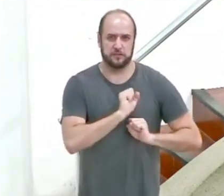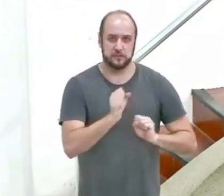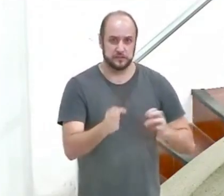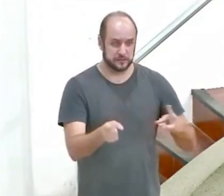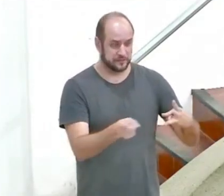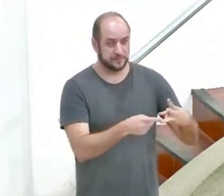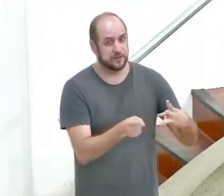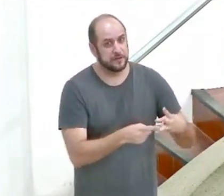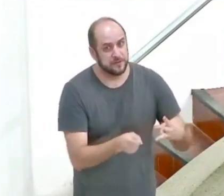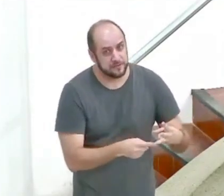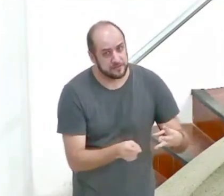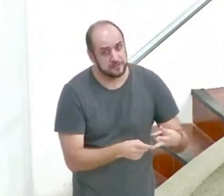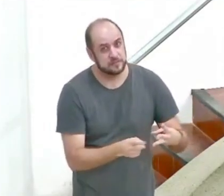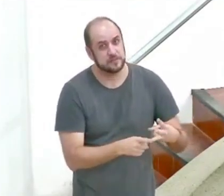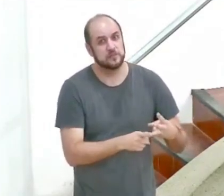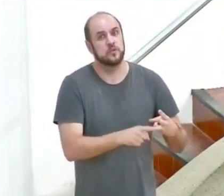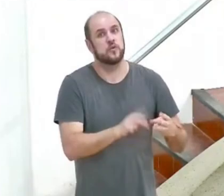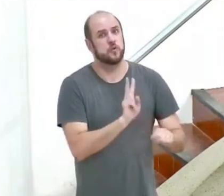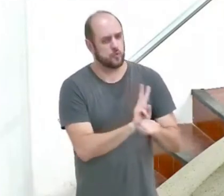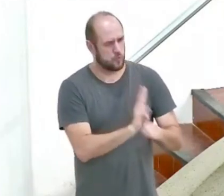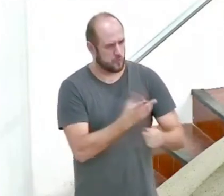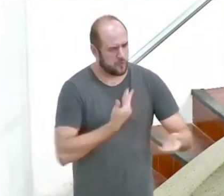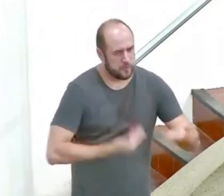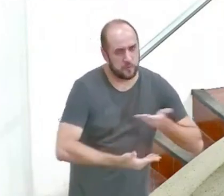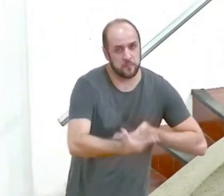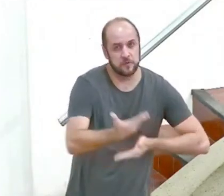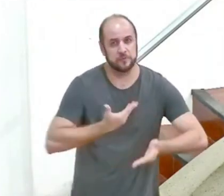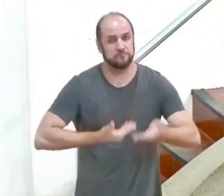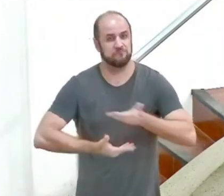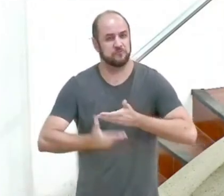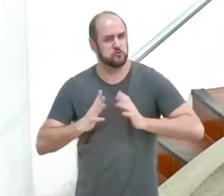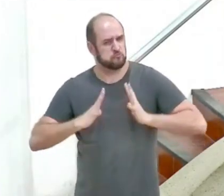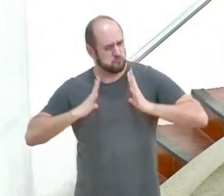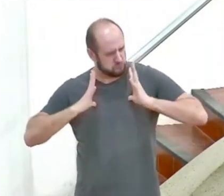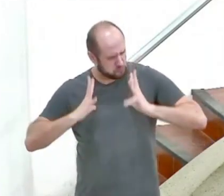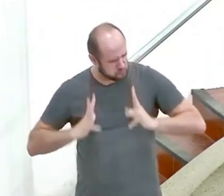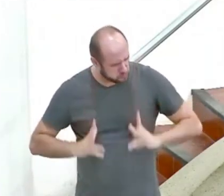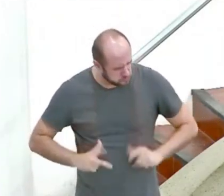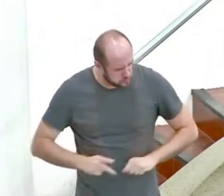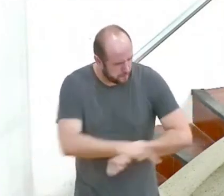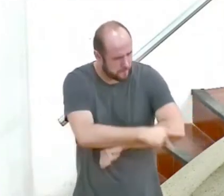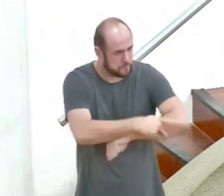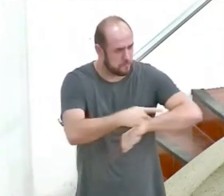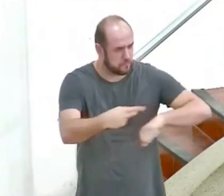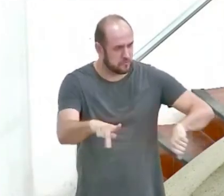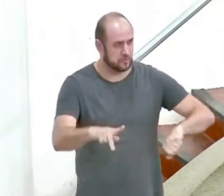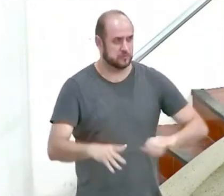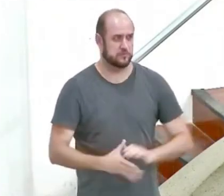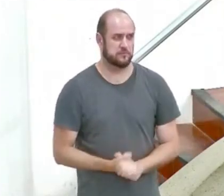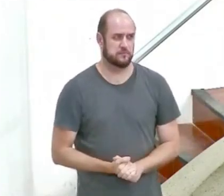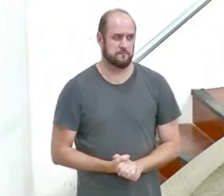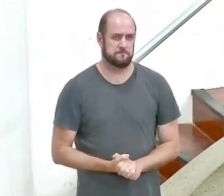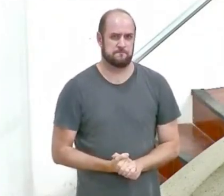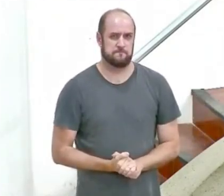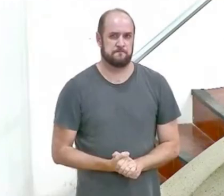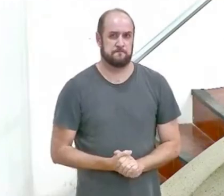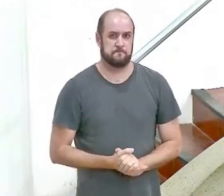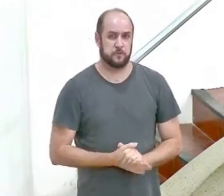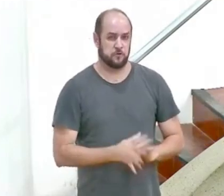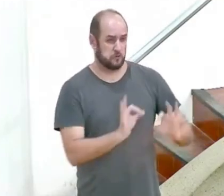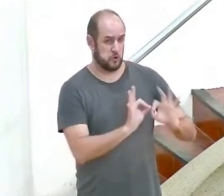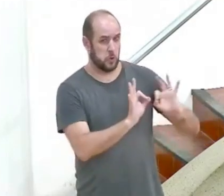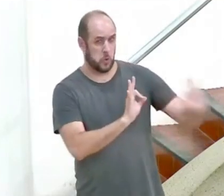terceiro lugar, tratar seus irmãos com toda a pureza. Longe da imoralidade,